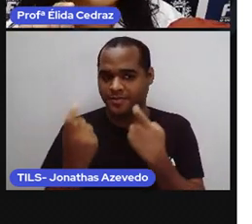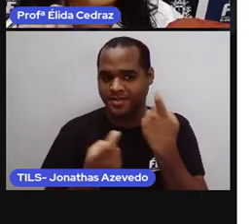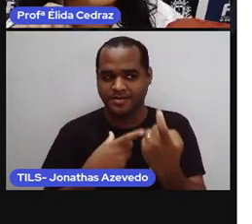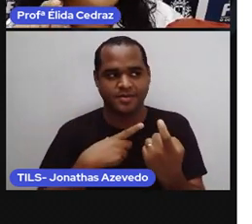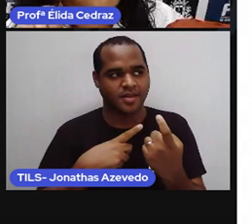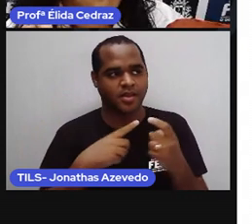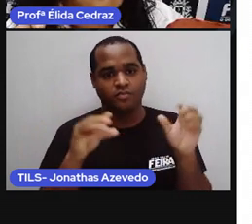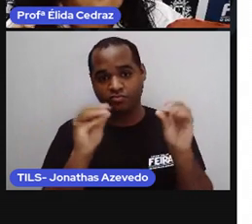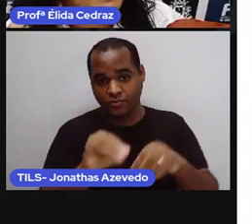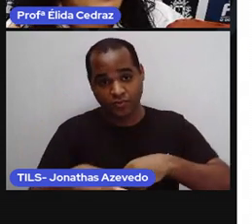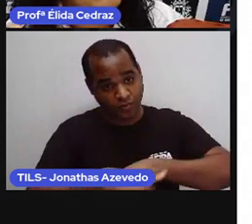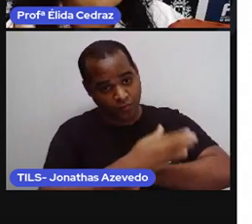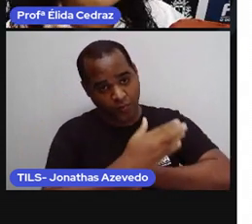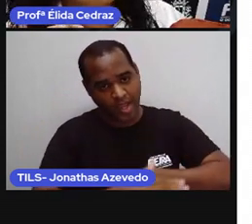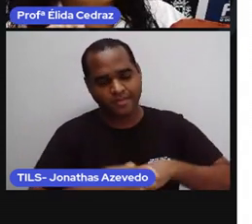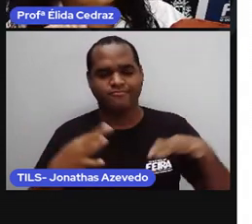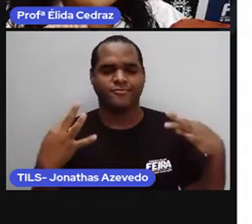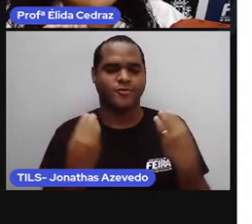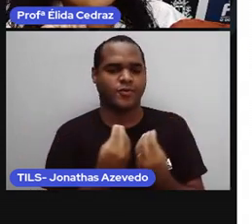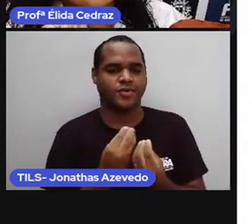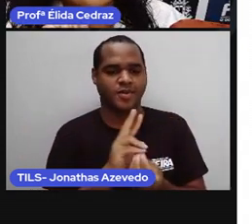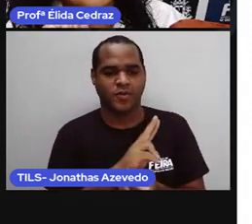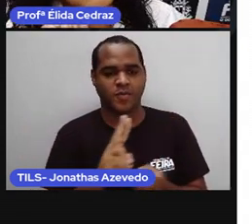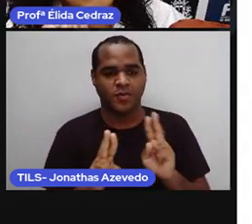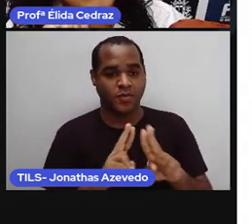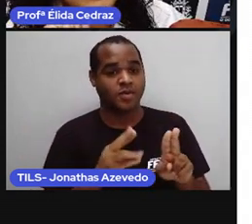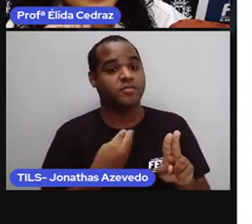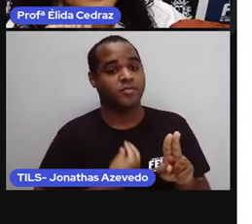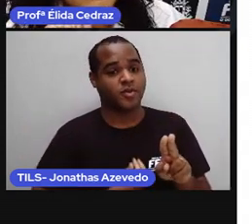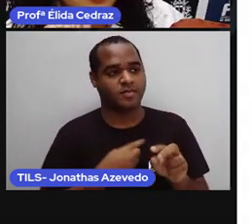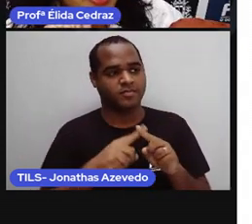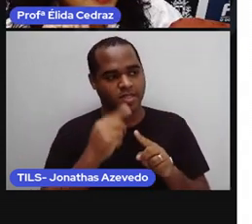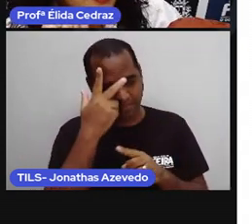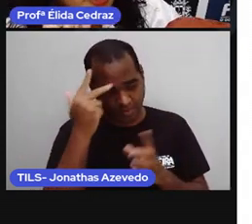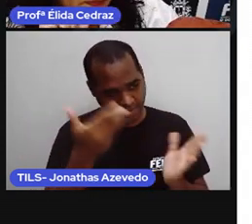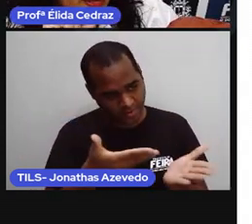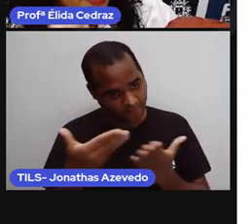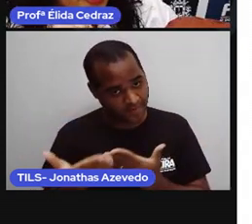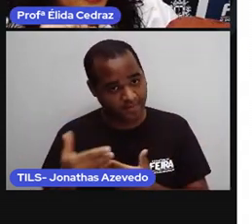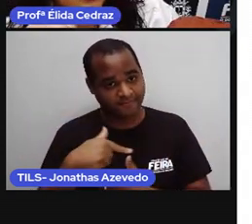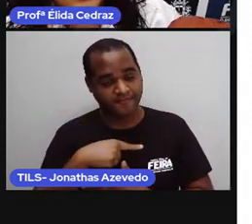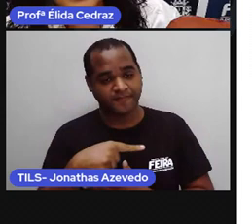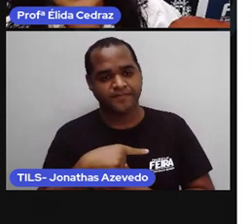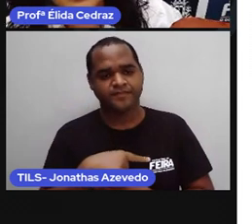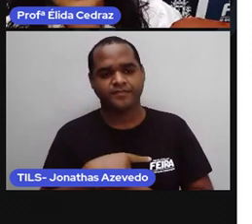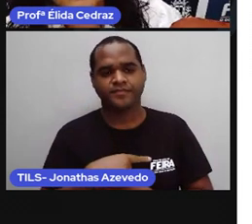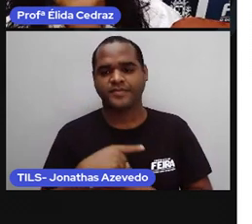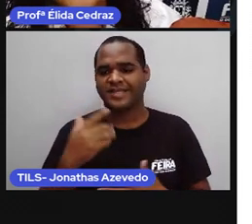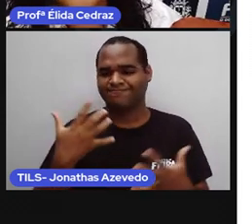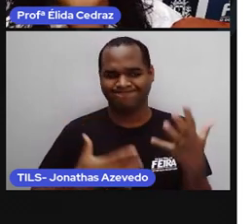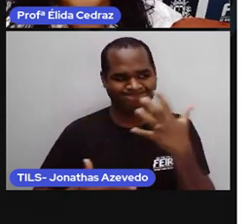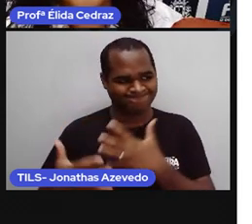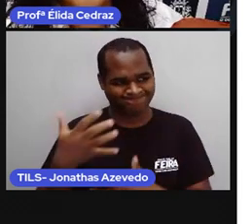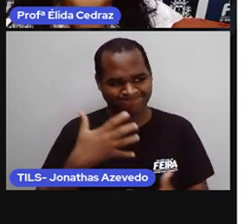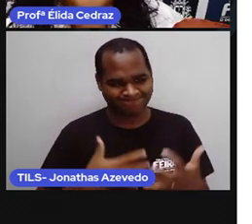o endereço completo para nenhum dos seus convidados se perderem no caminho.